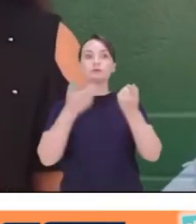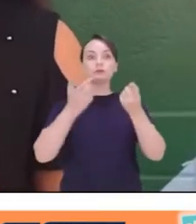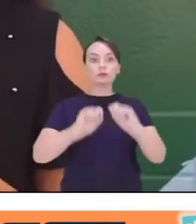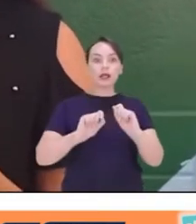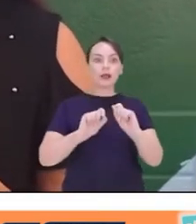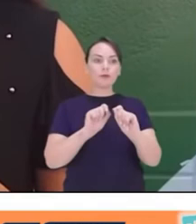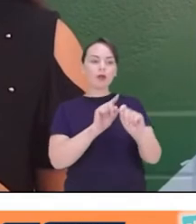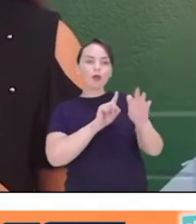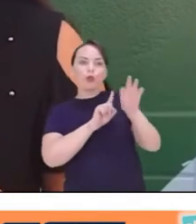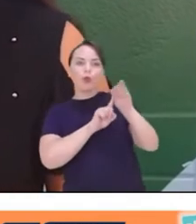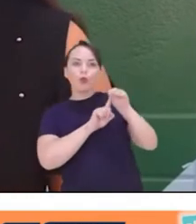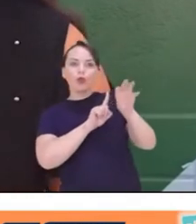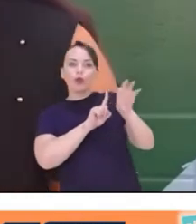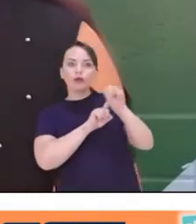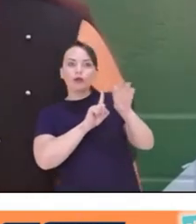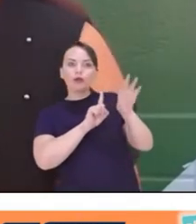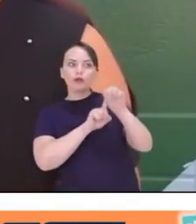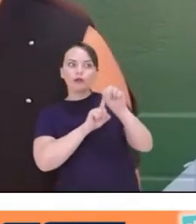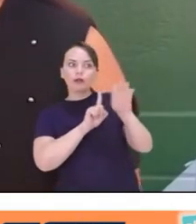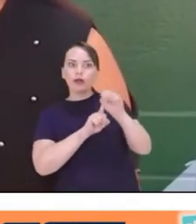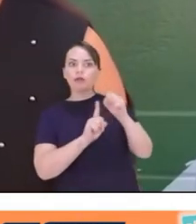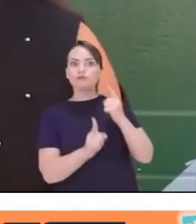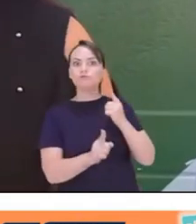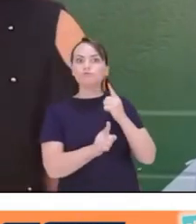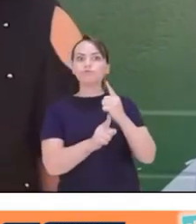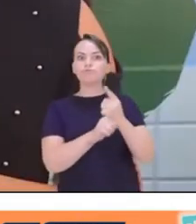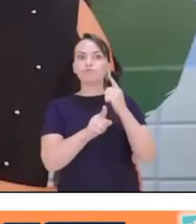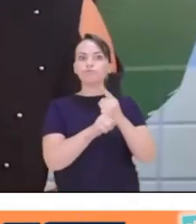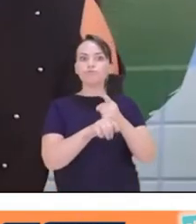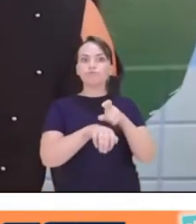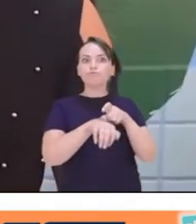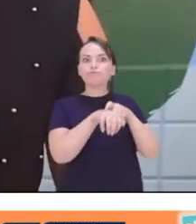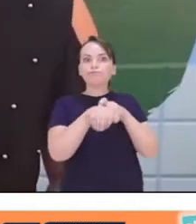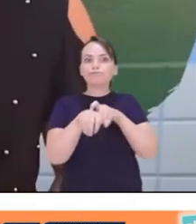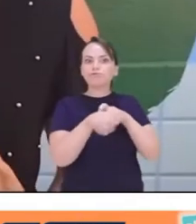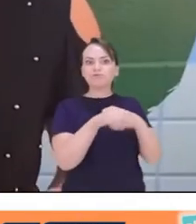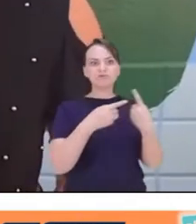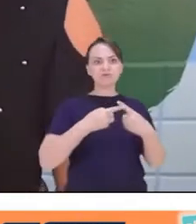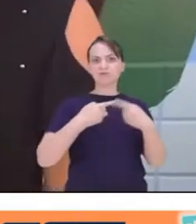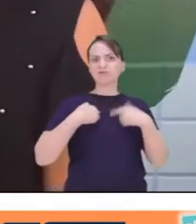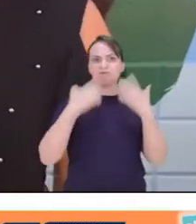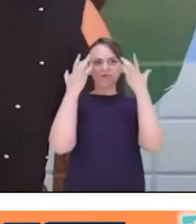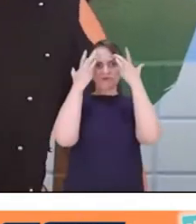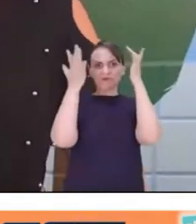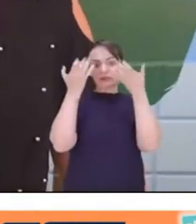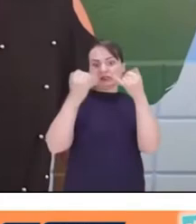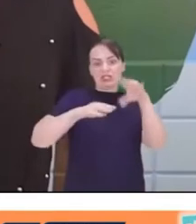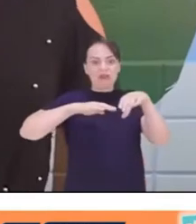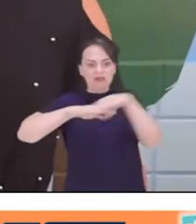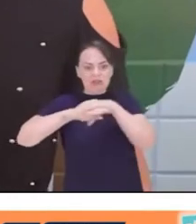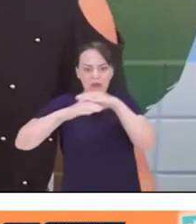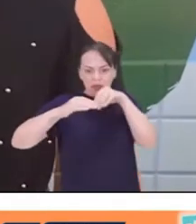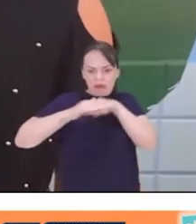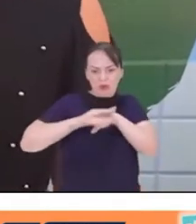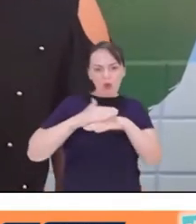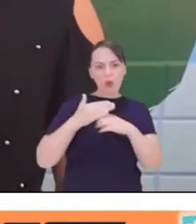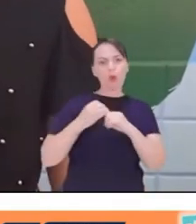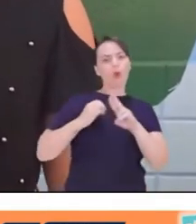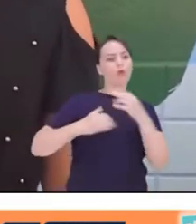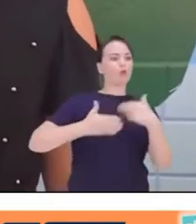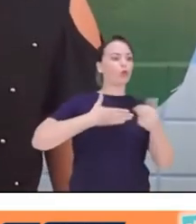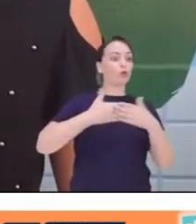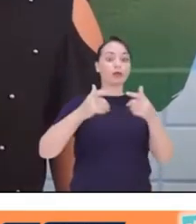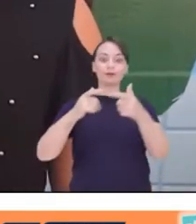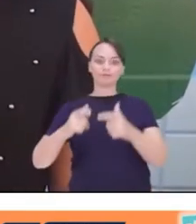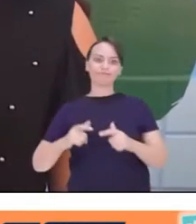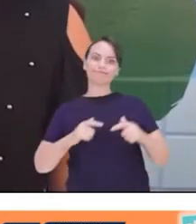pôr um sensor na lâmpada que detecta o escorpião, porque não dá para a gente saber se ele vai estar no nosso sapato ou em qualquer outro lugar.